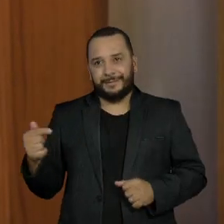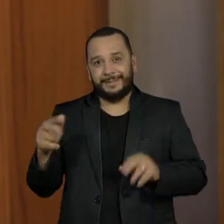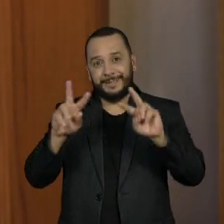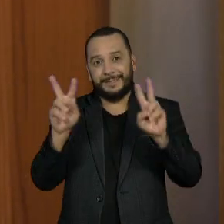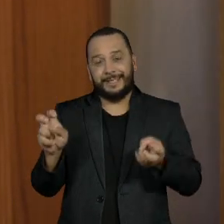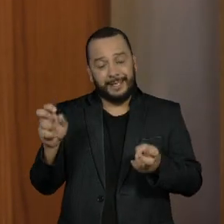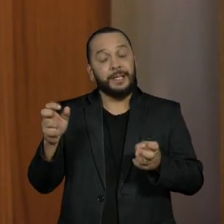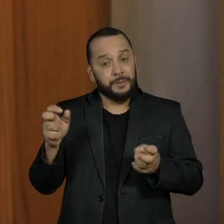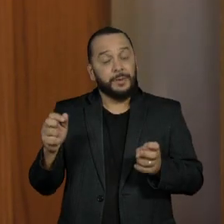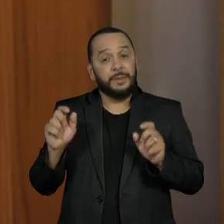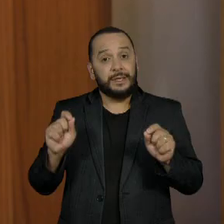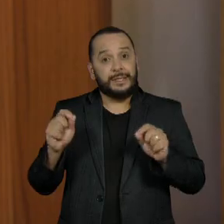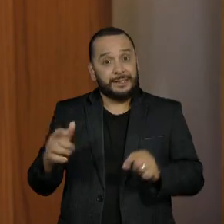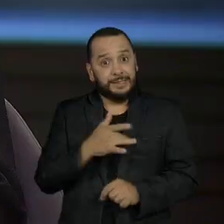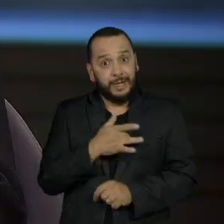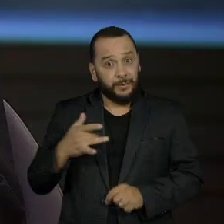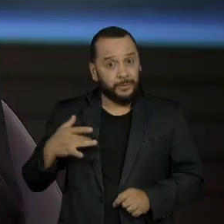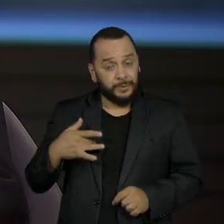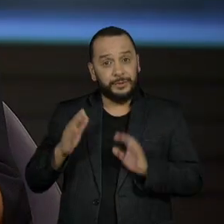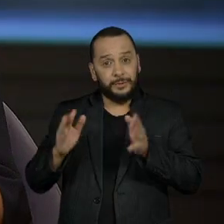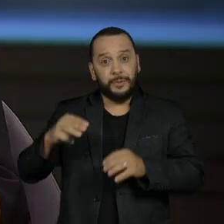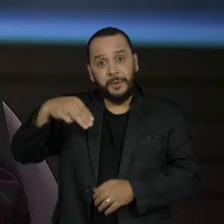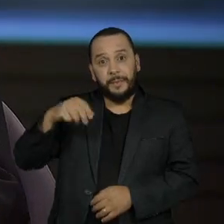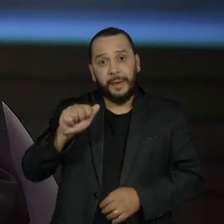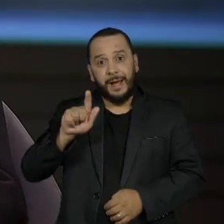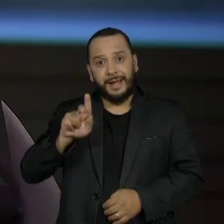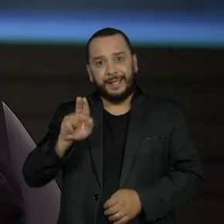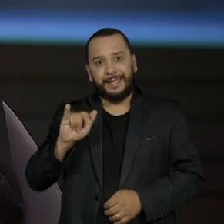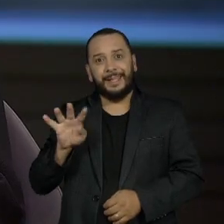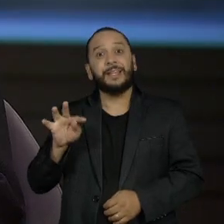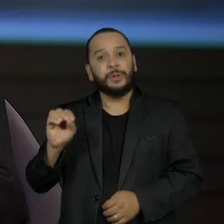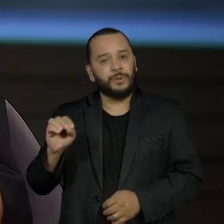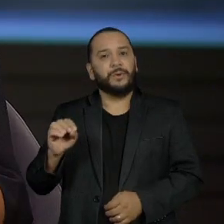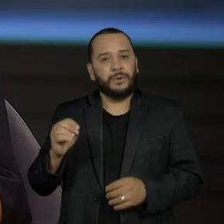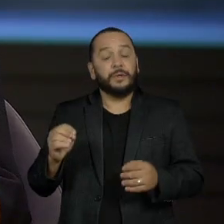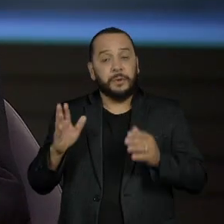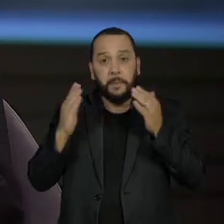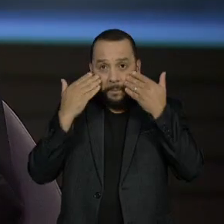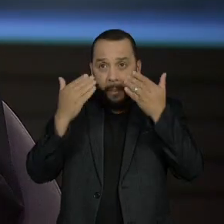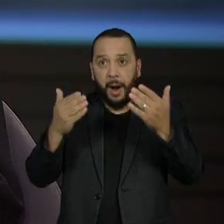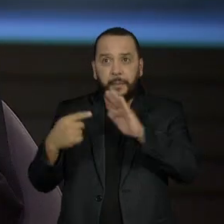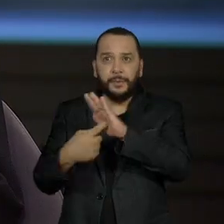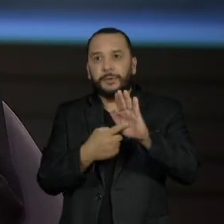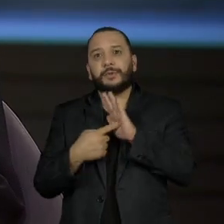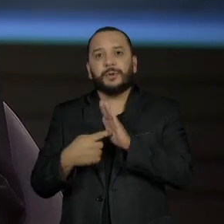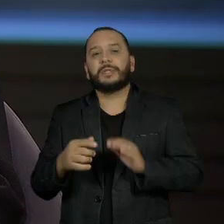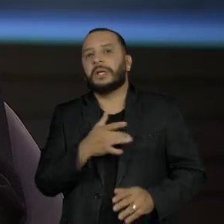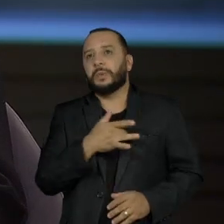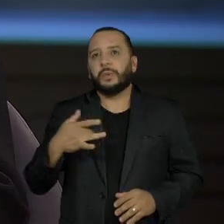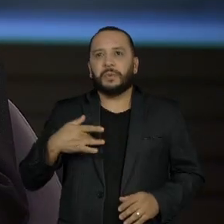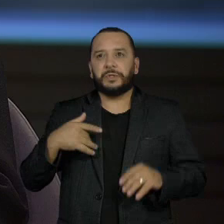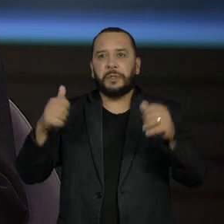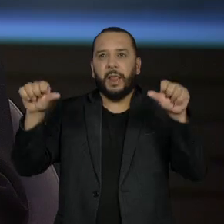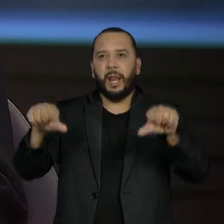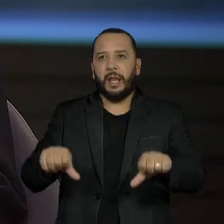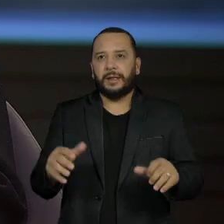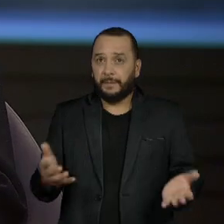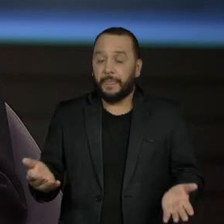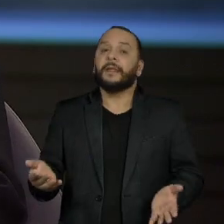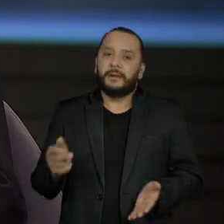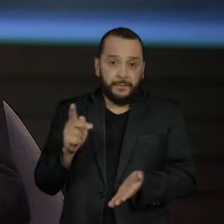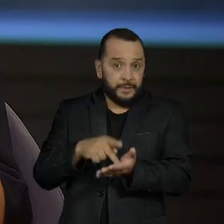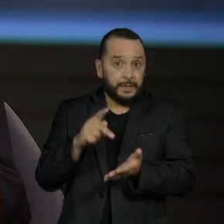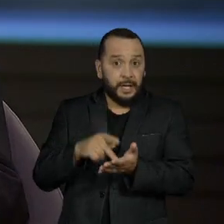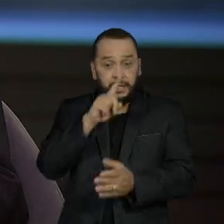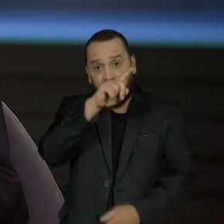do Maguito veio à tona na campanha. É, e já muito tardiamente, né? É surreal que esteja acontecendo o que está acontecendo na eleição